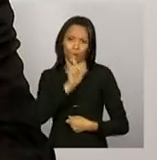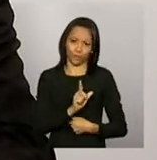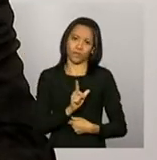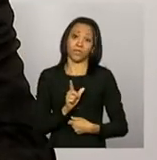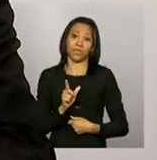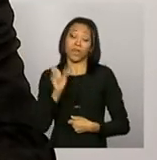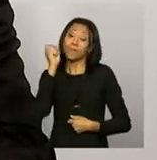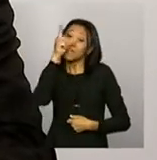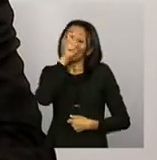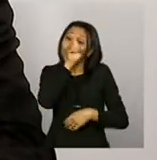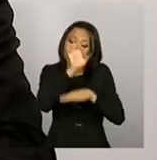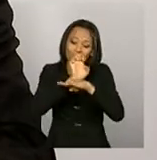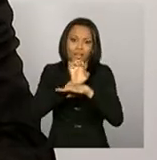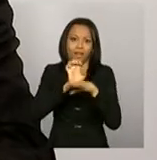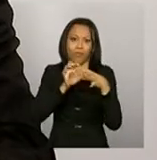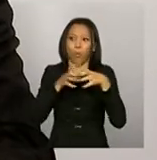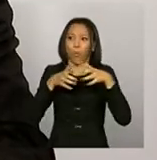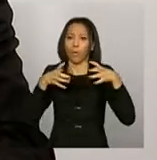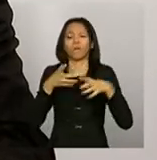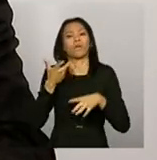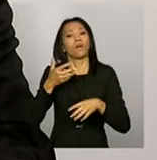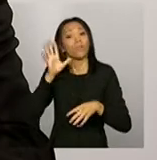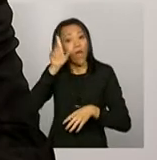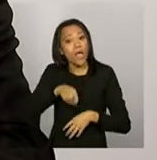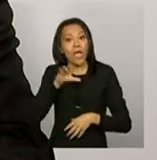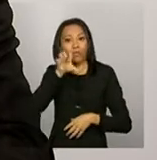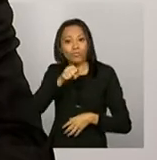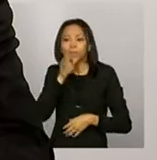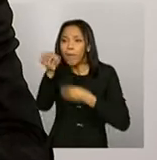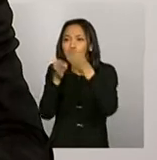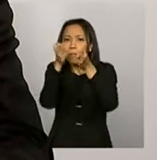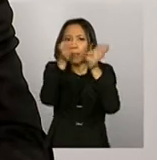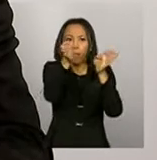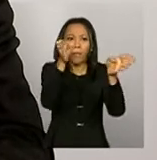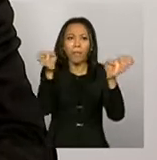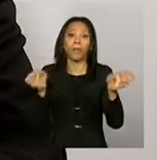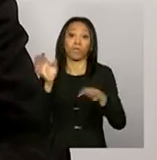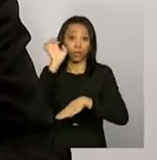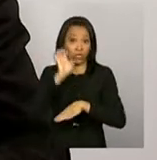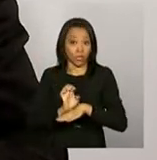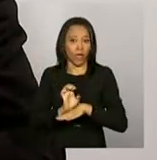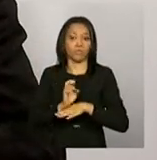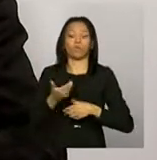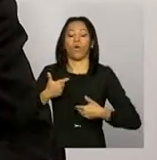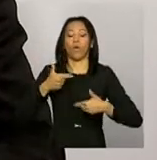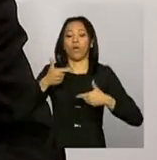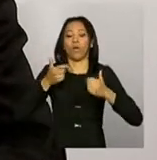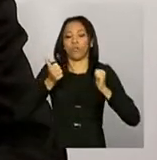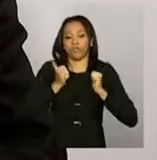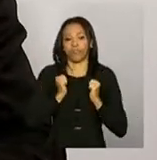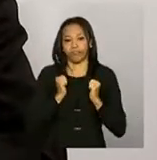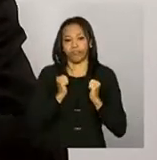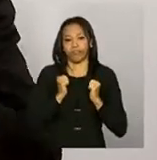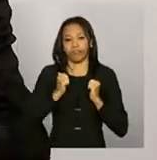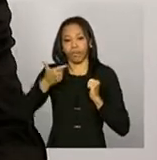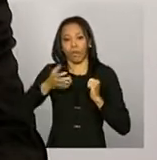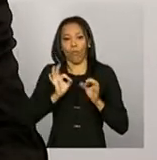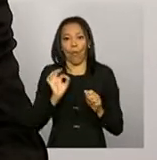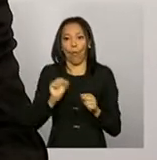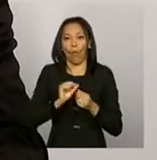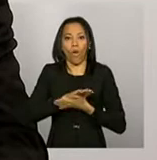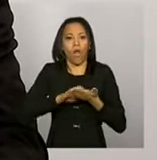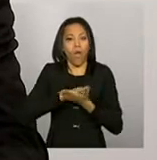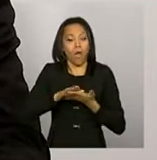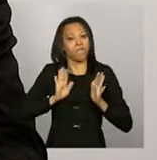alcançar o Estado. Então, a busca ativa é isso, é o Estado mudando de postura, deixando de ter uma postura passiva para ativamente